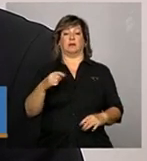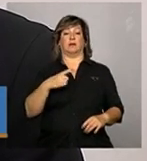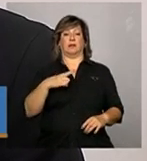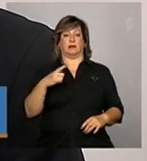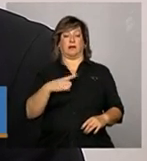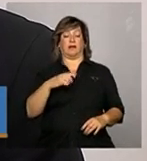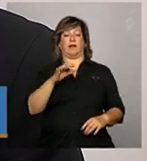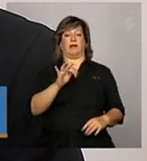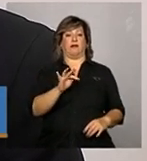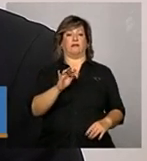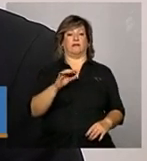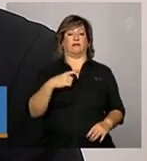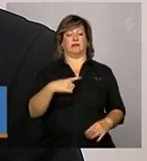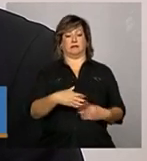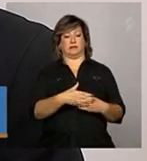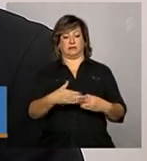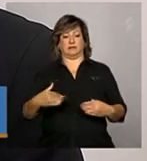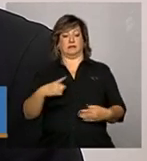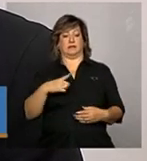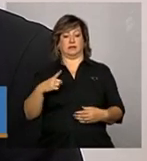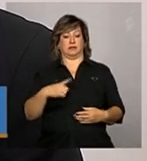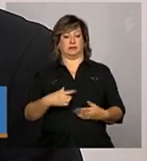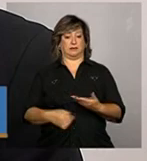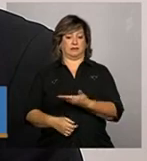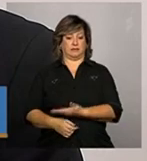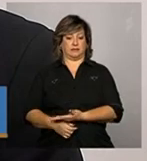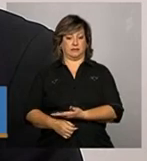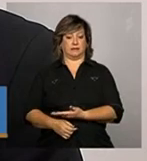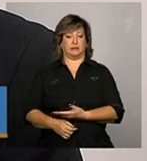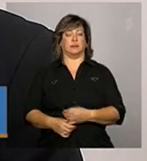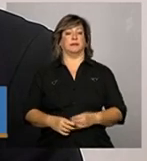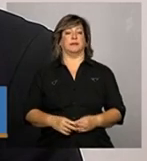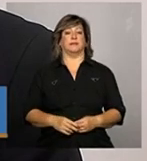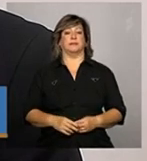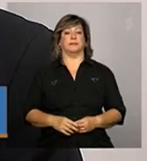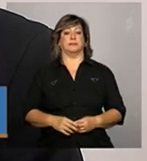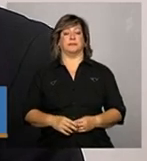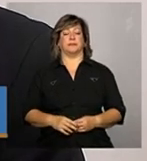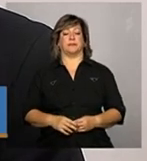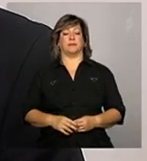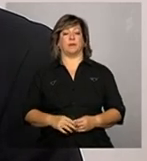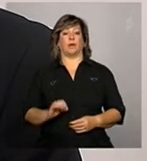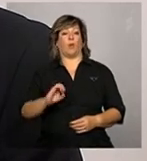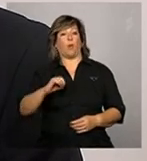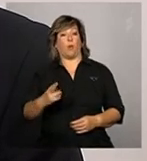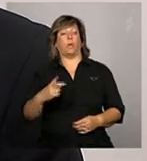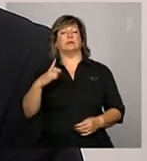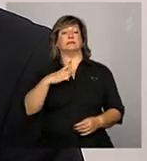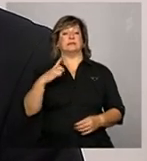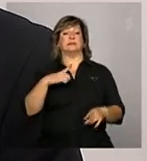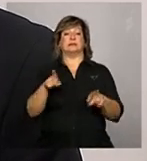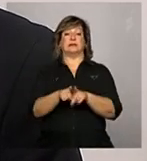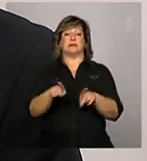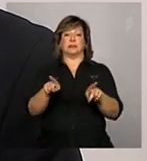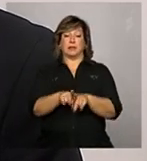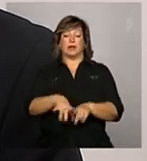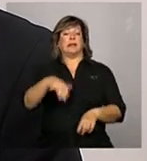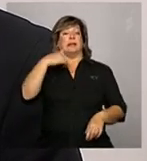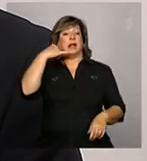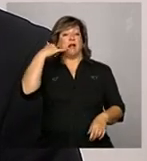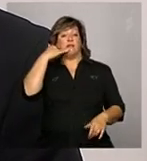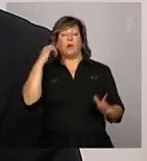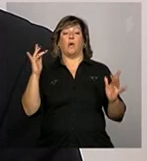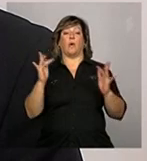arroba mds ponto gov ponto br ou ainda pelos nossos telefones de